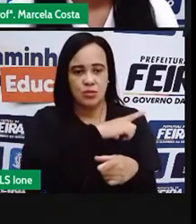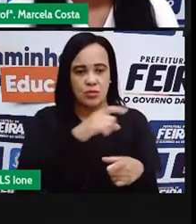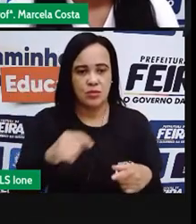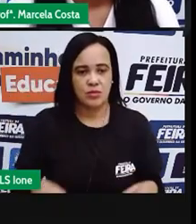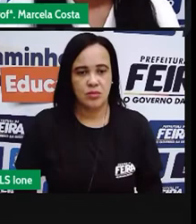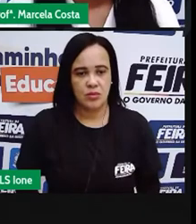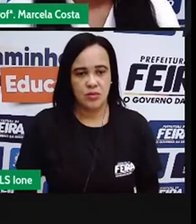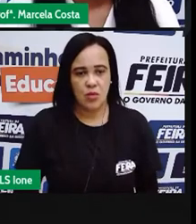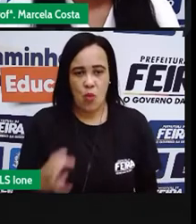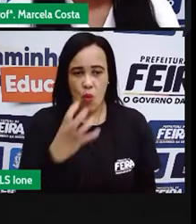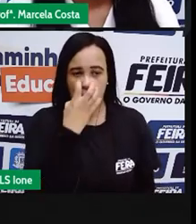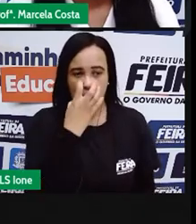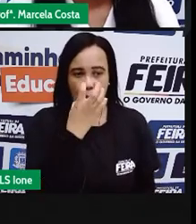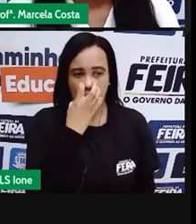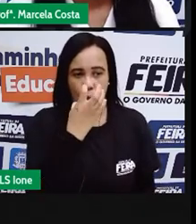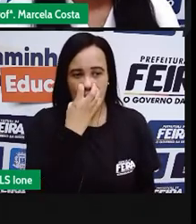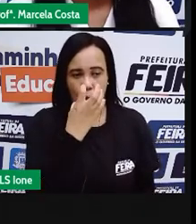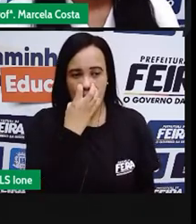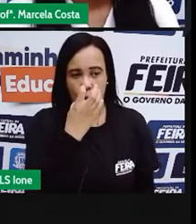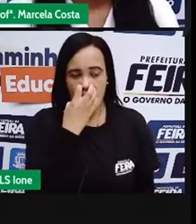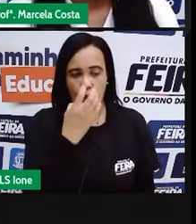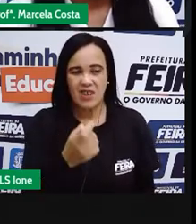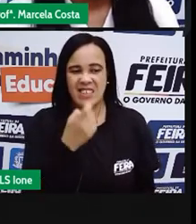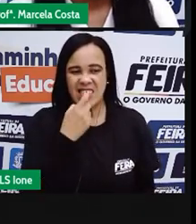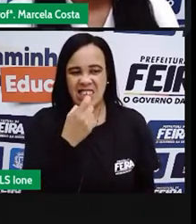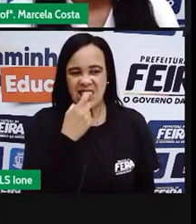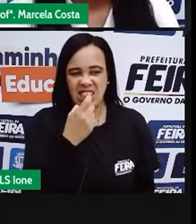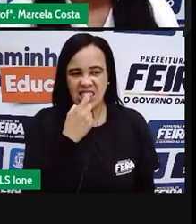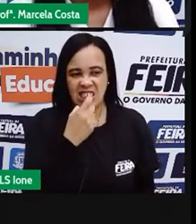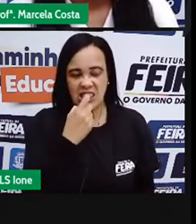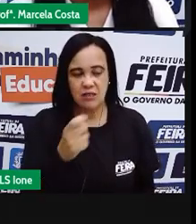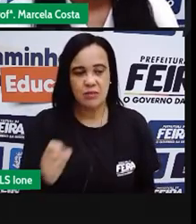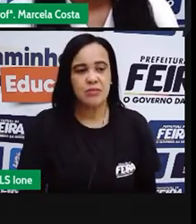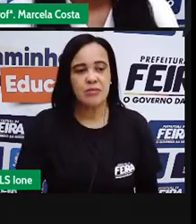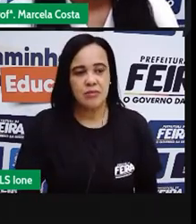o cão e o urso.